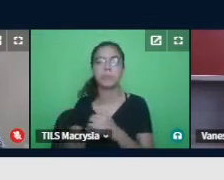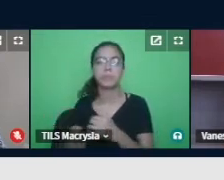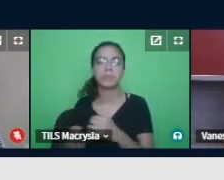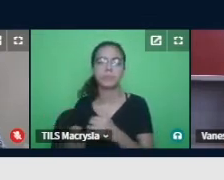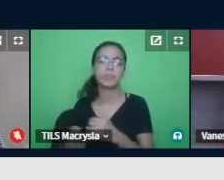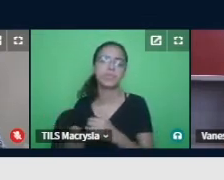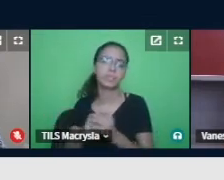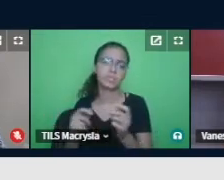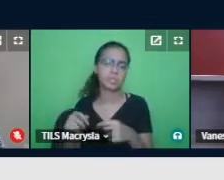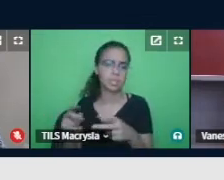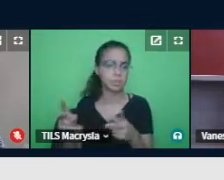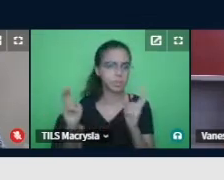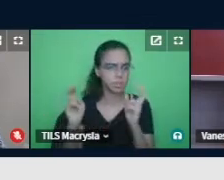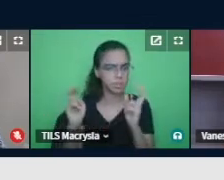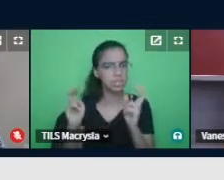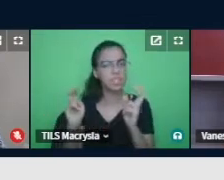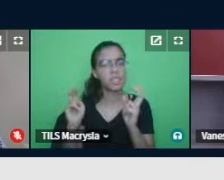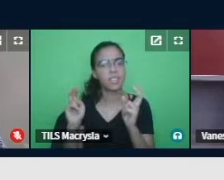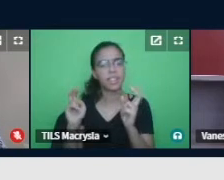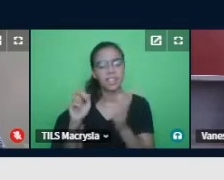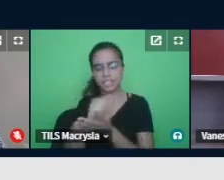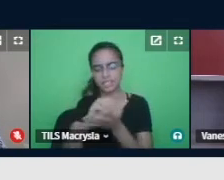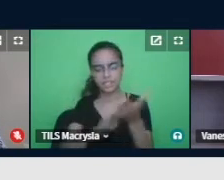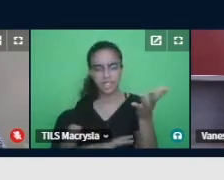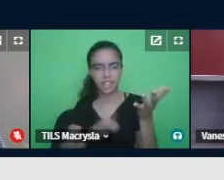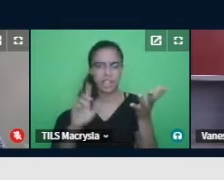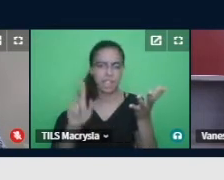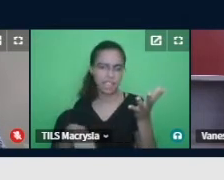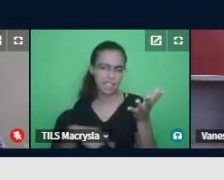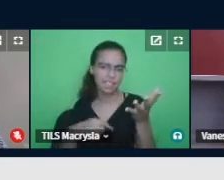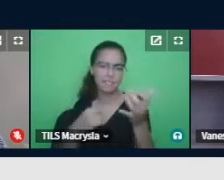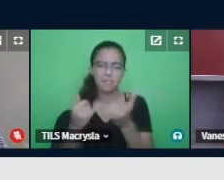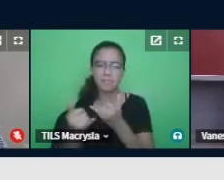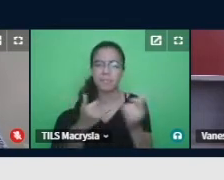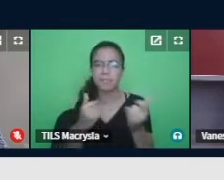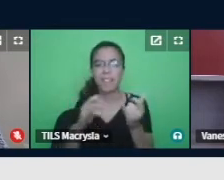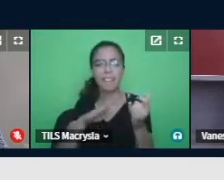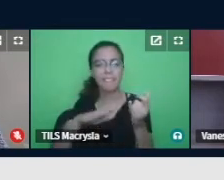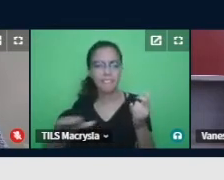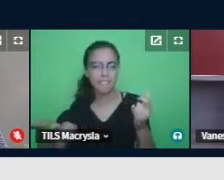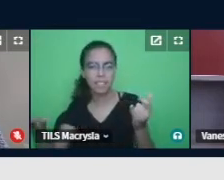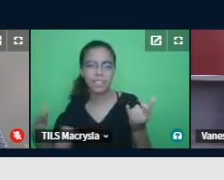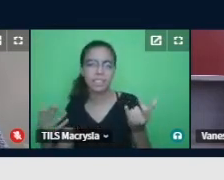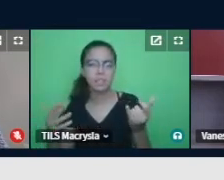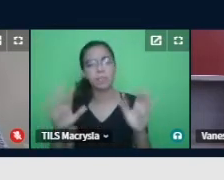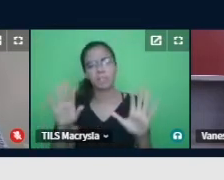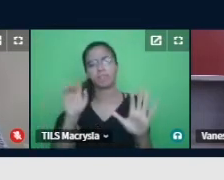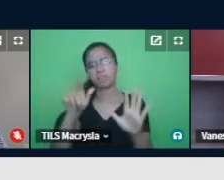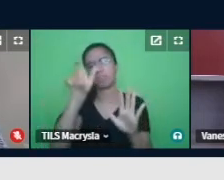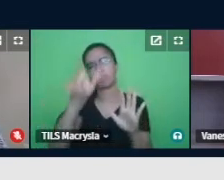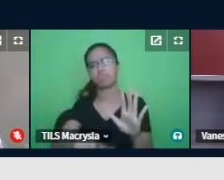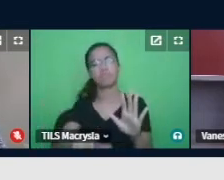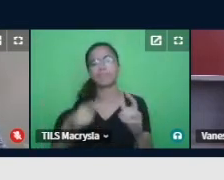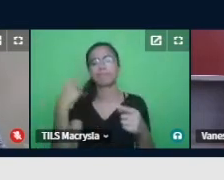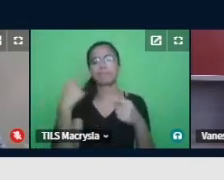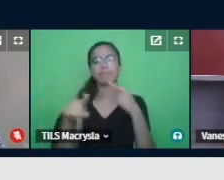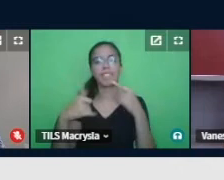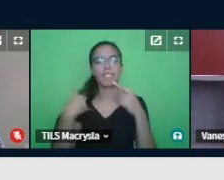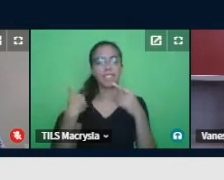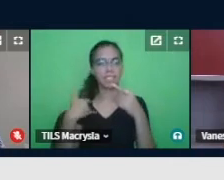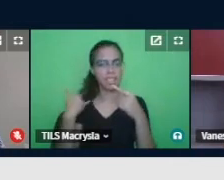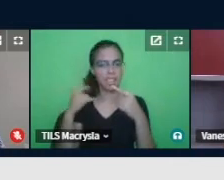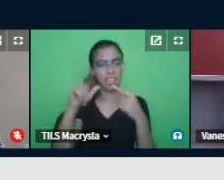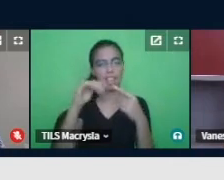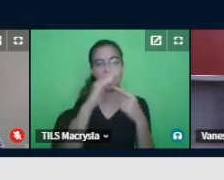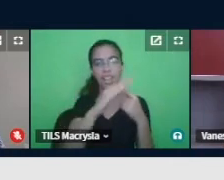Aparentemente aqui as atividades dão a impressão de que são um pouco infantis, você estava trabalhando com adolescente, mas eu em nenhum